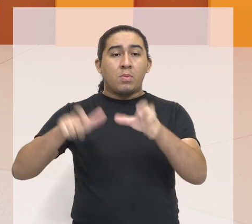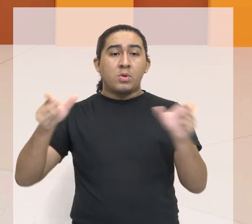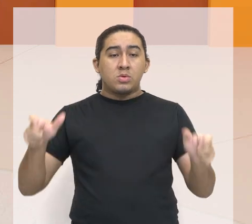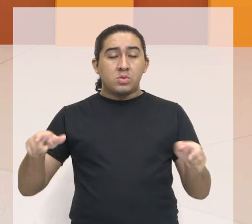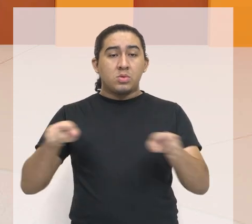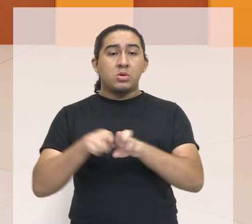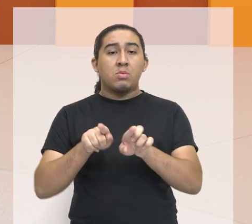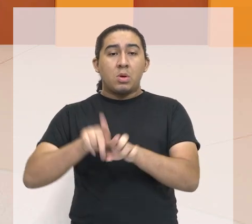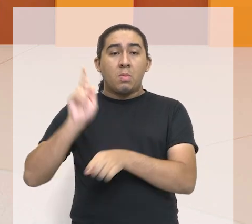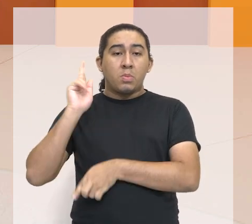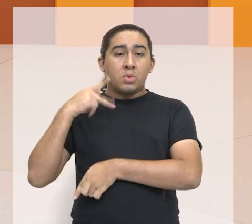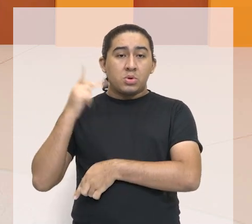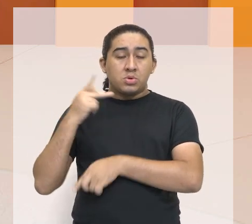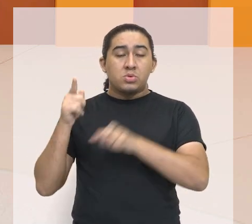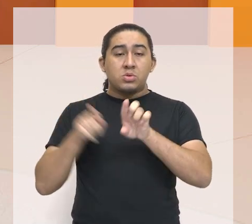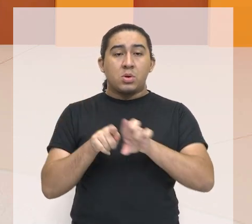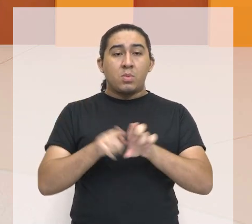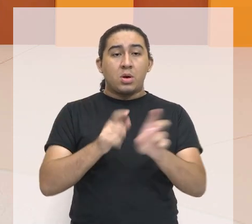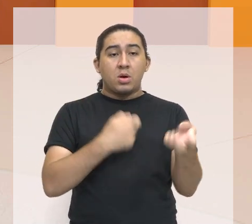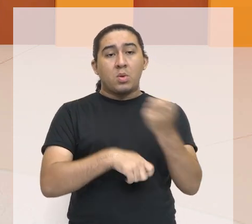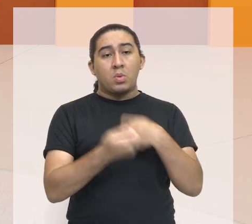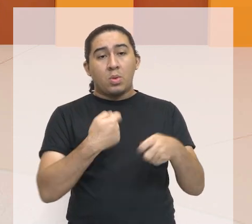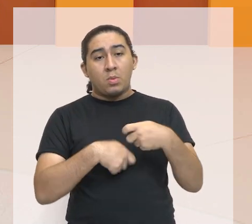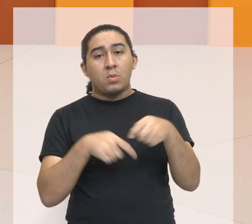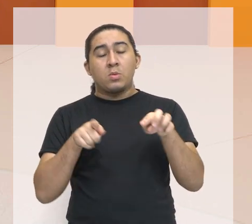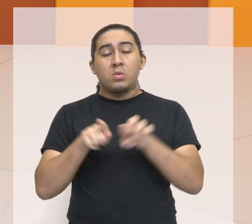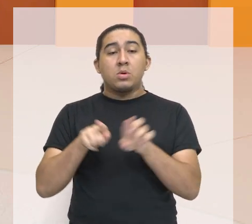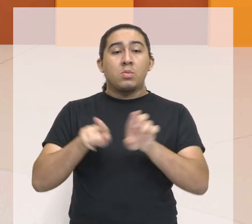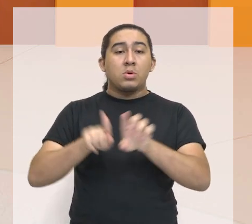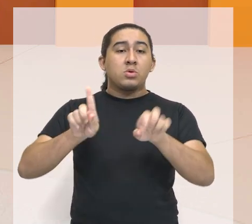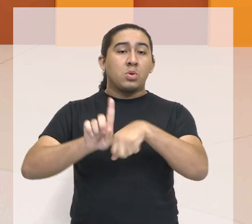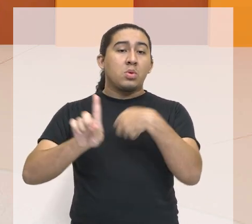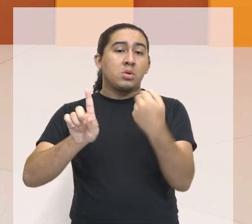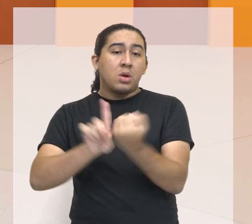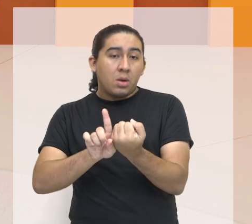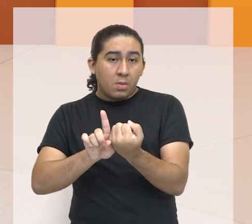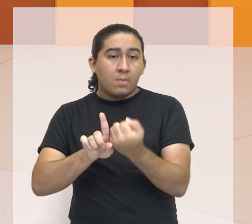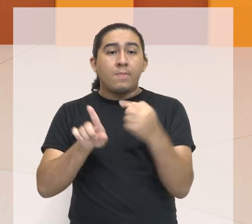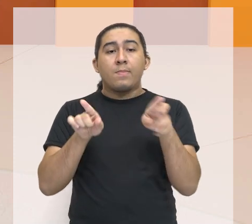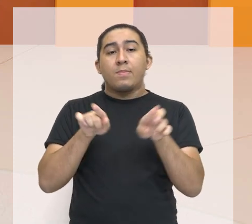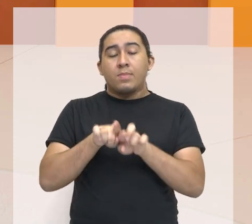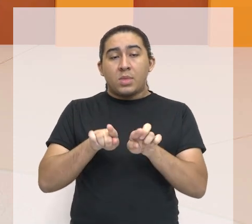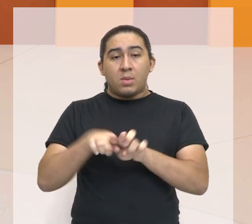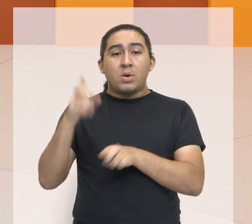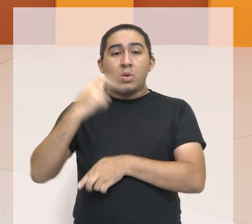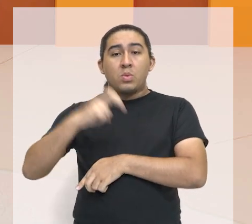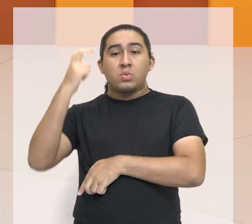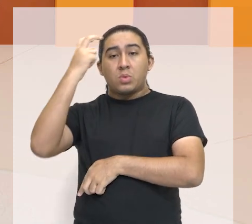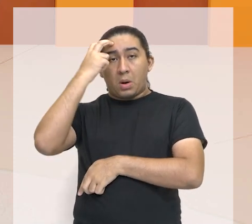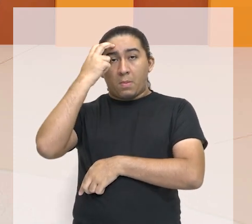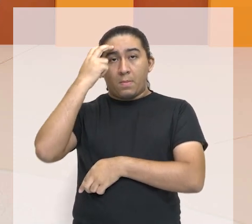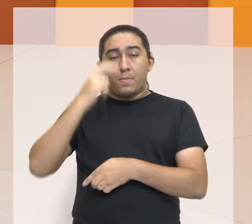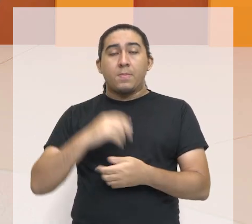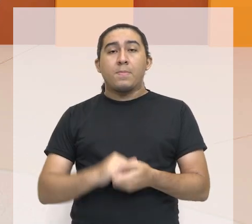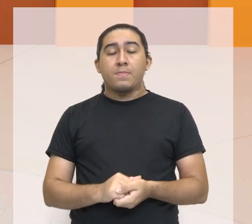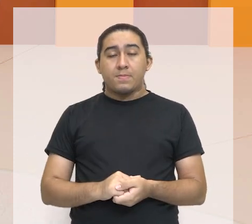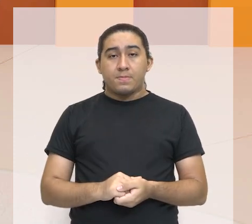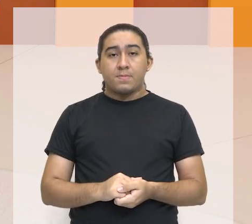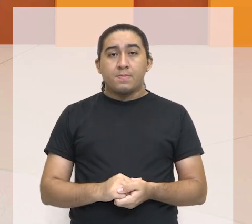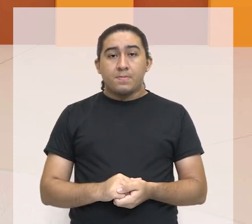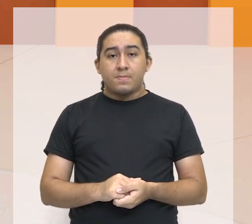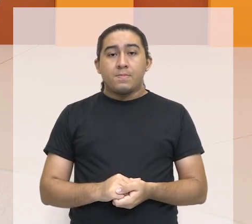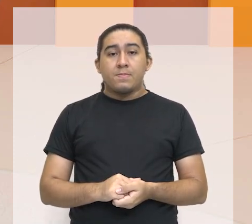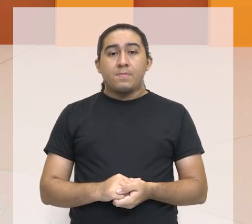direitos políticos, direitos econômicos, direitos sociais e também